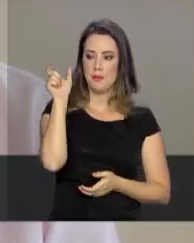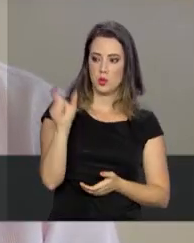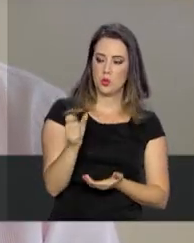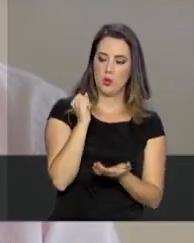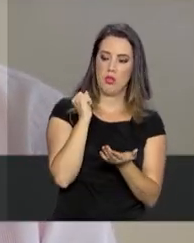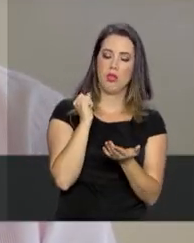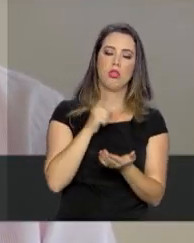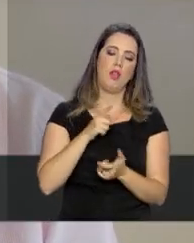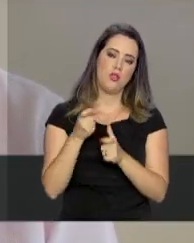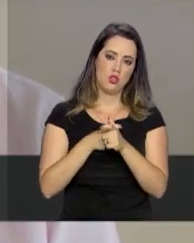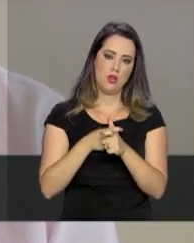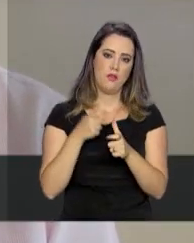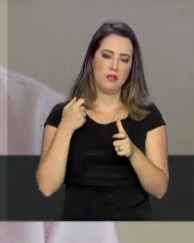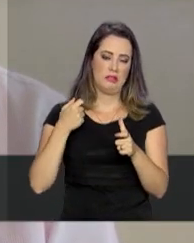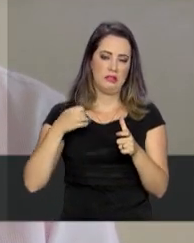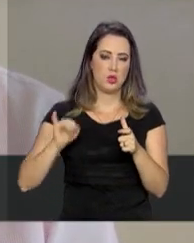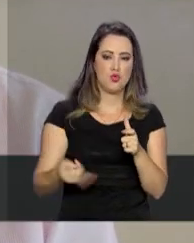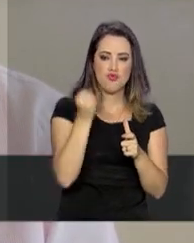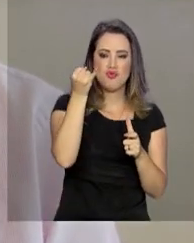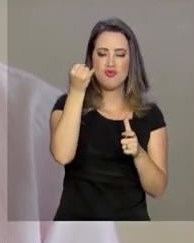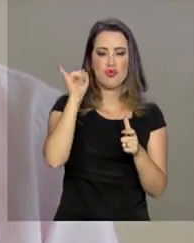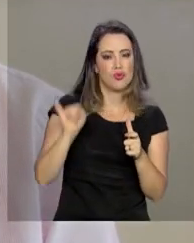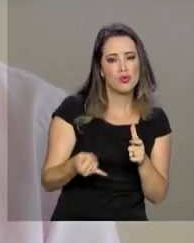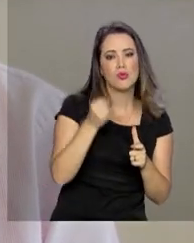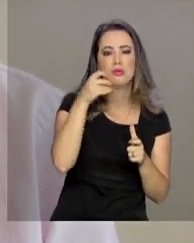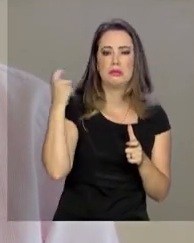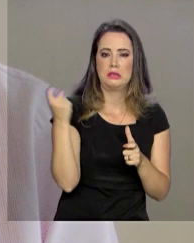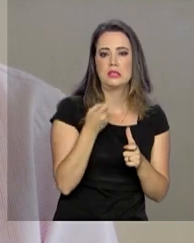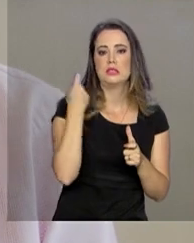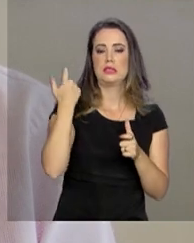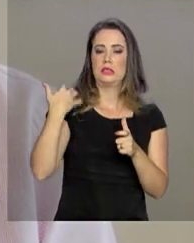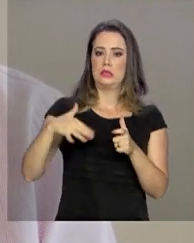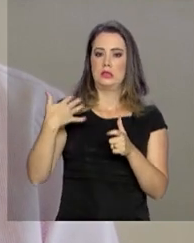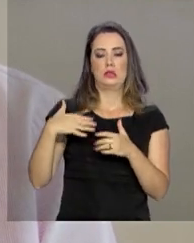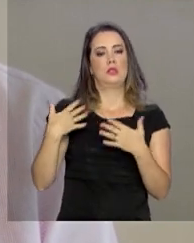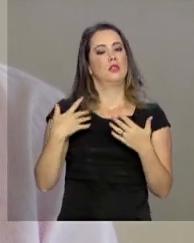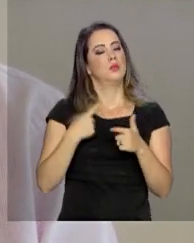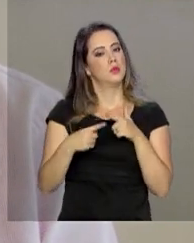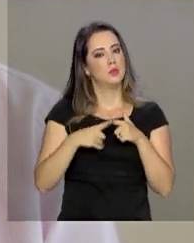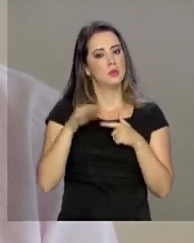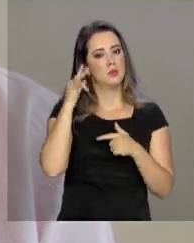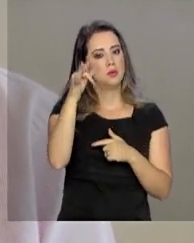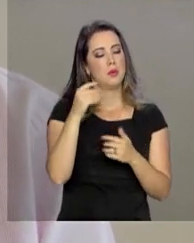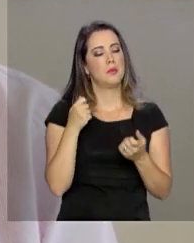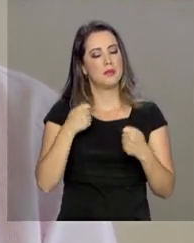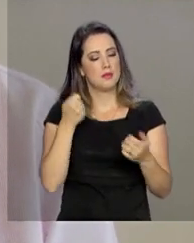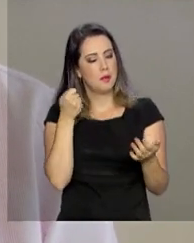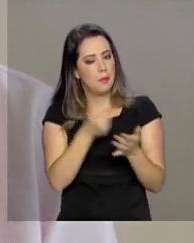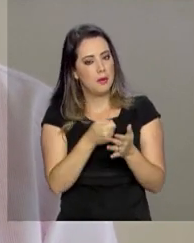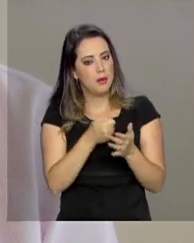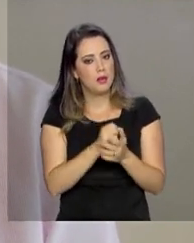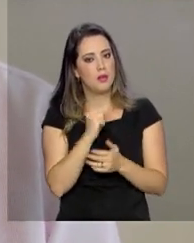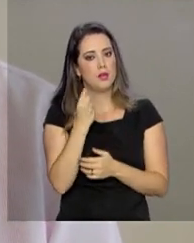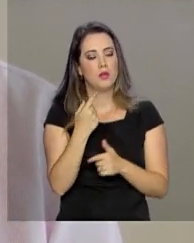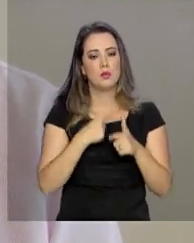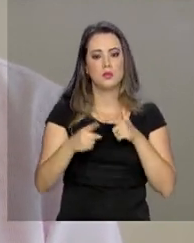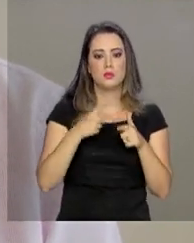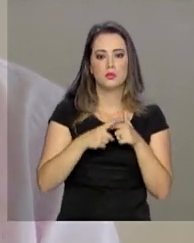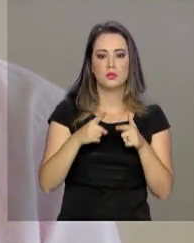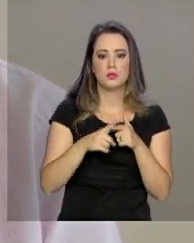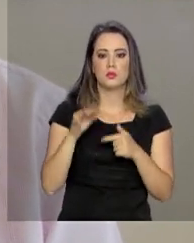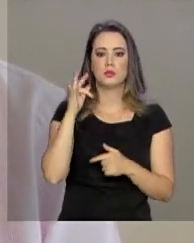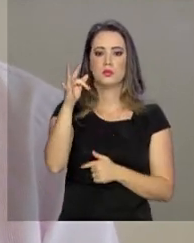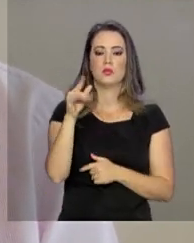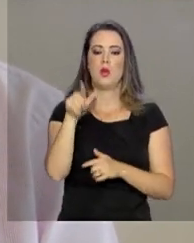estão pagando juros, estão comprometendo renda futura. Então, a recomendação é pagar essas dívidas, porque senão ele vai comprometer a renda futura. Então,